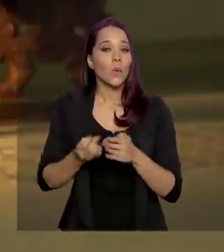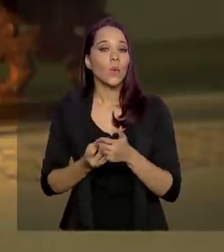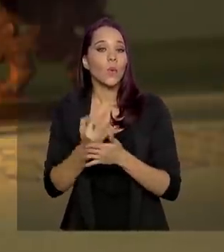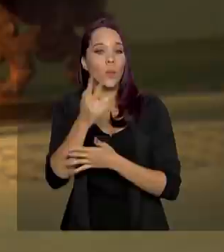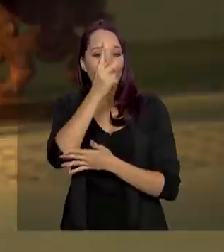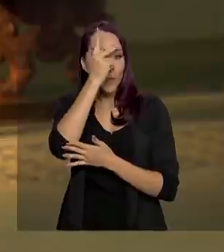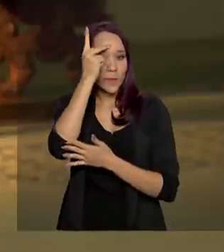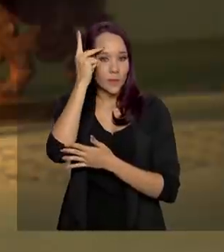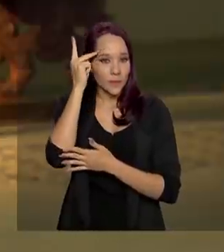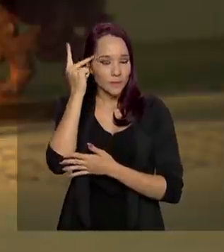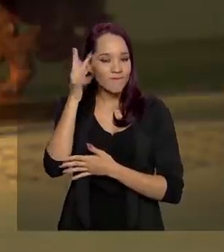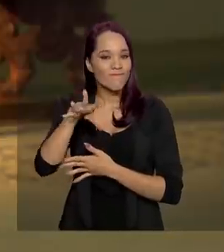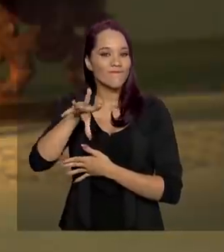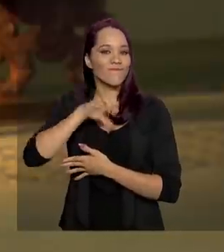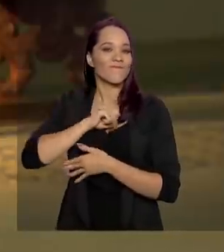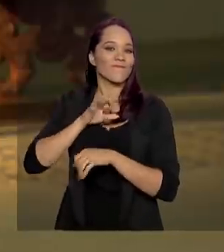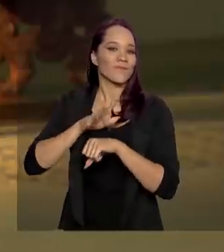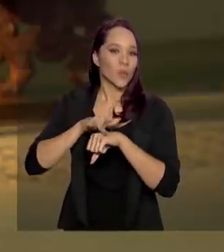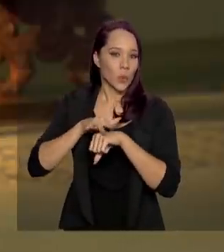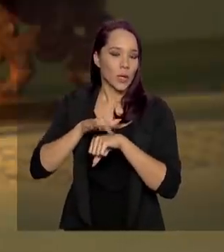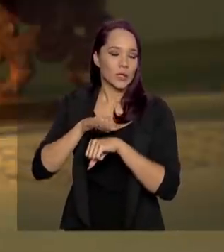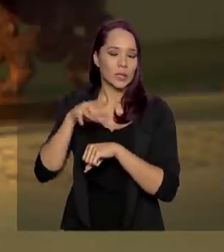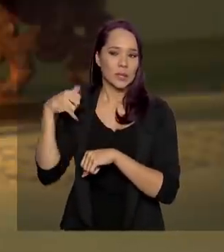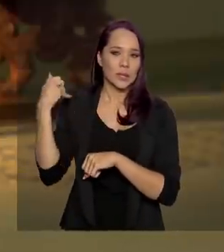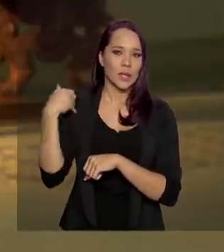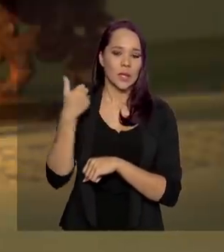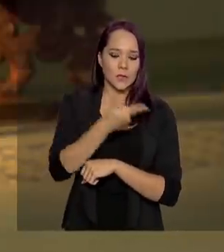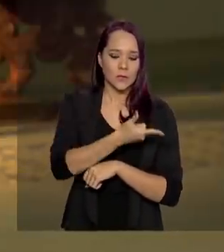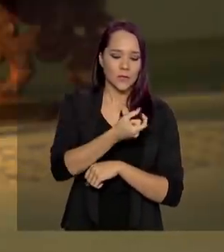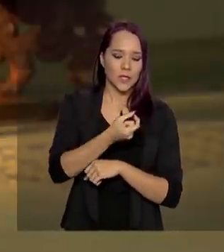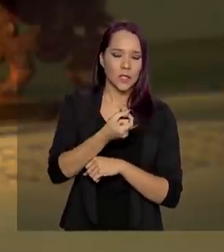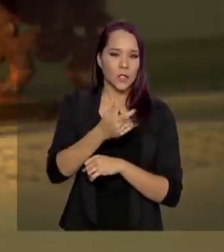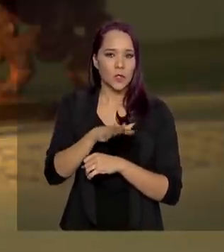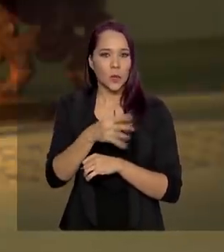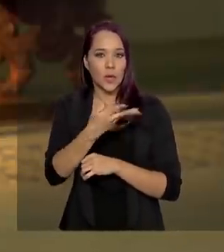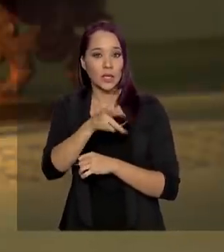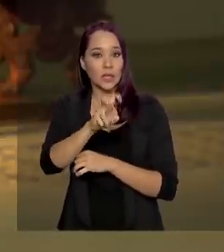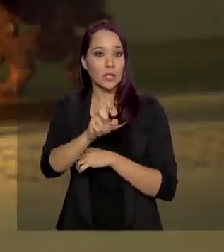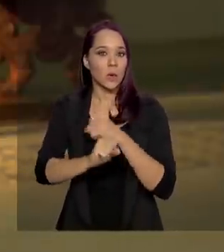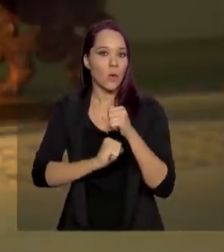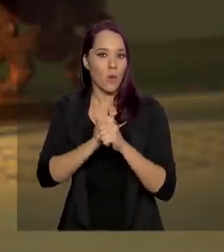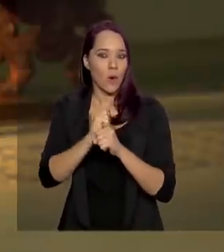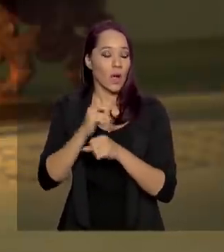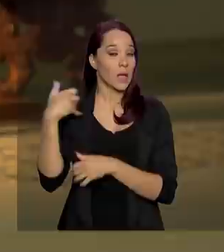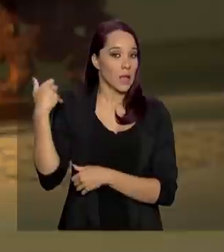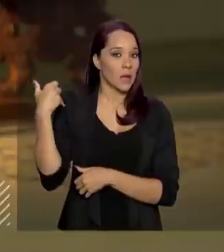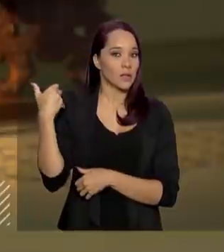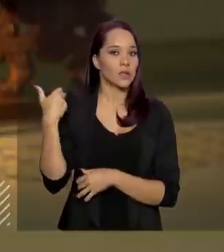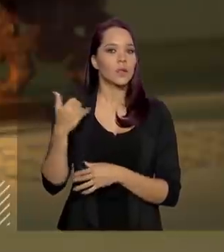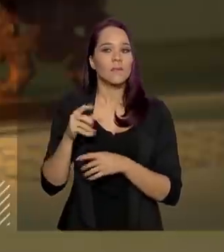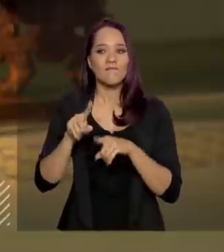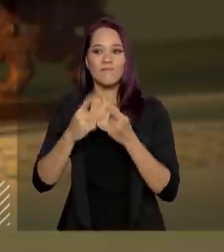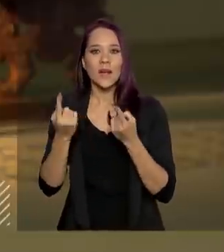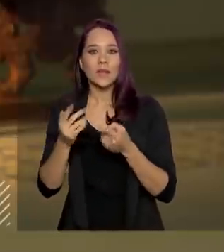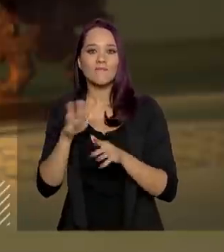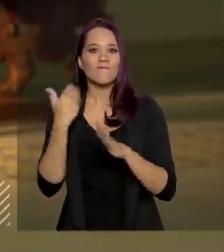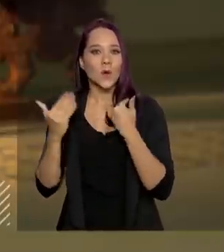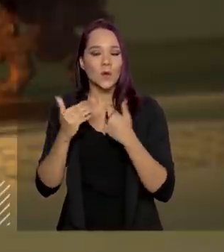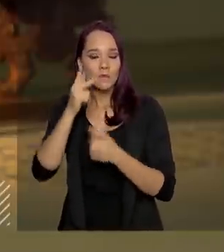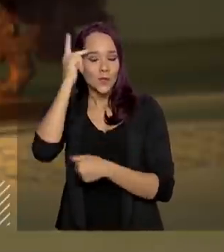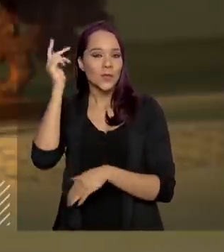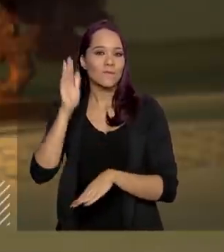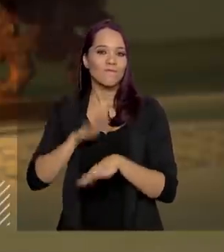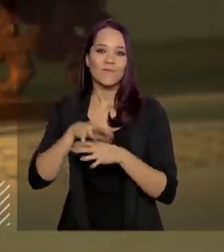pessoas que pegaram a doença tem entre 20 e 45 anos. Mas a letalidade foi nas pessoas mais